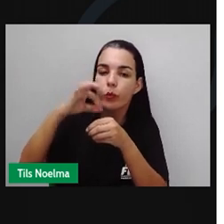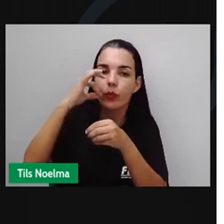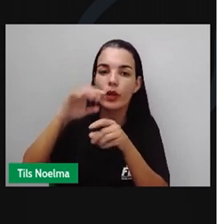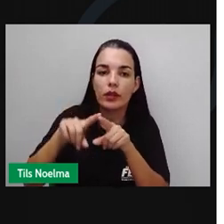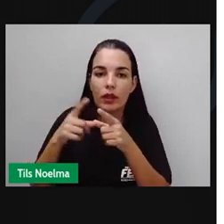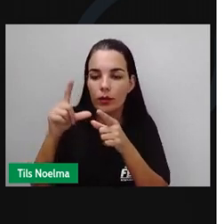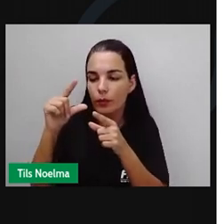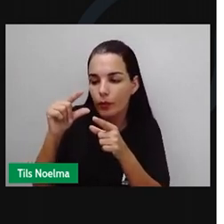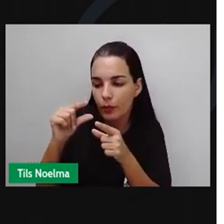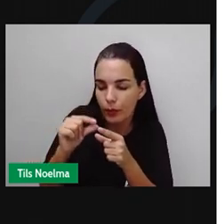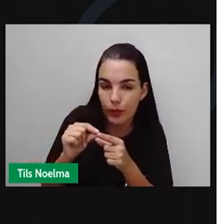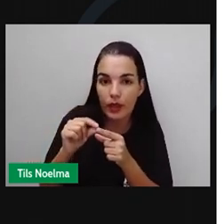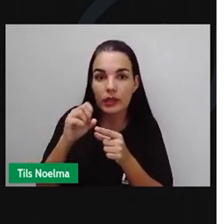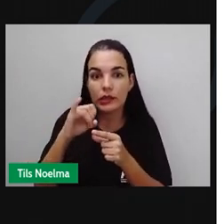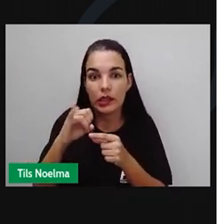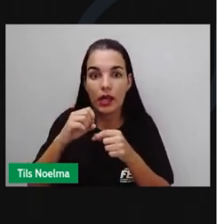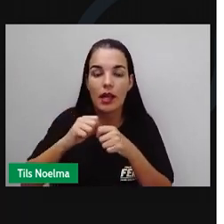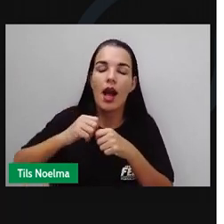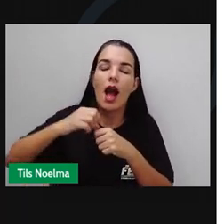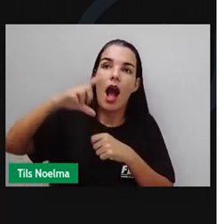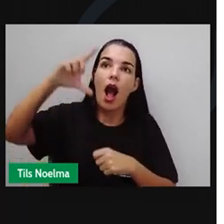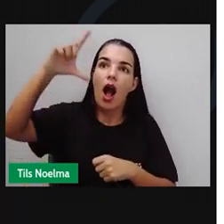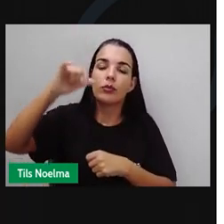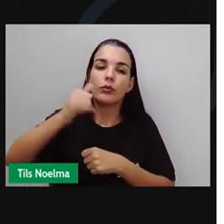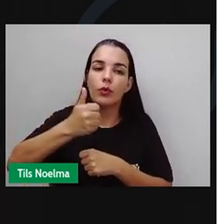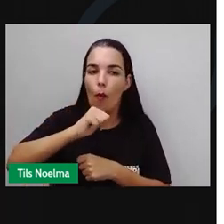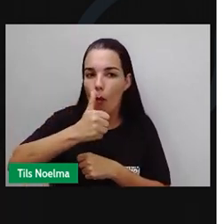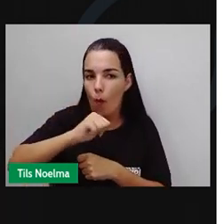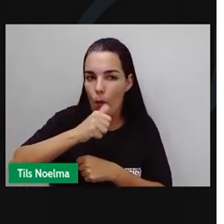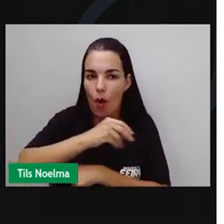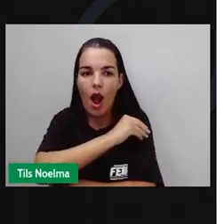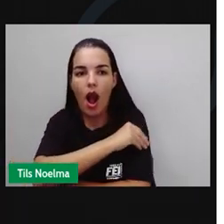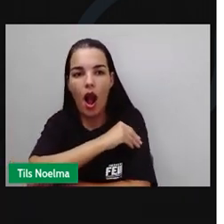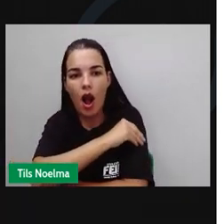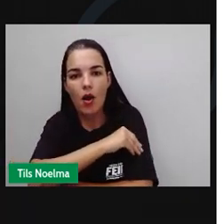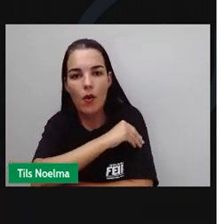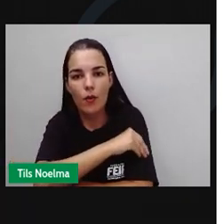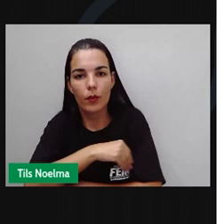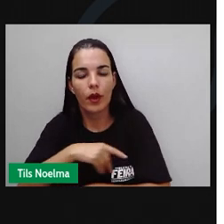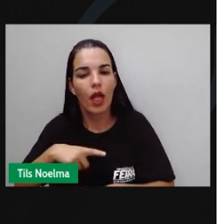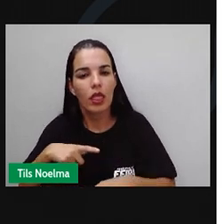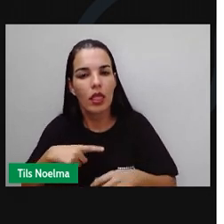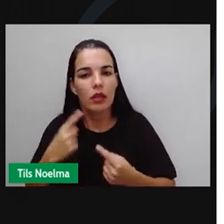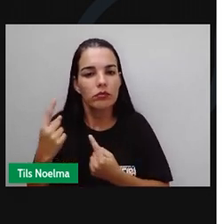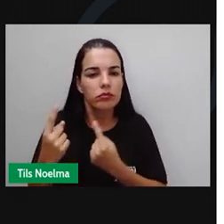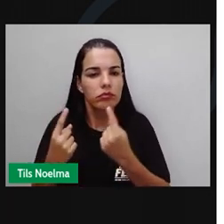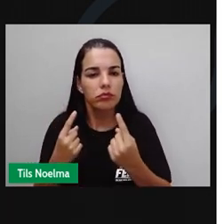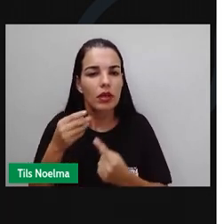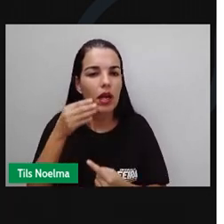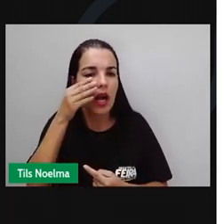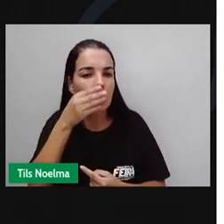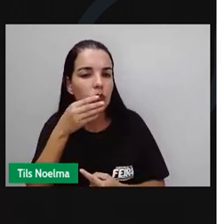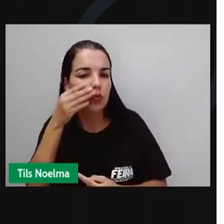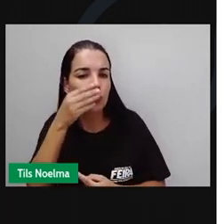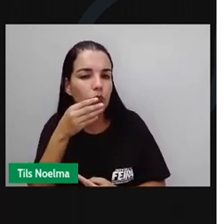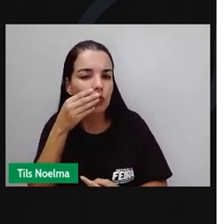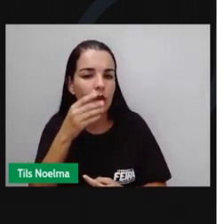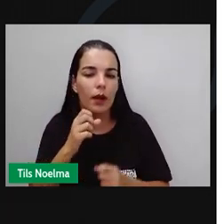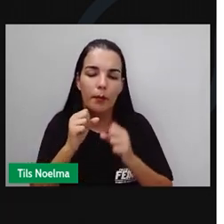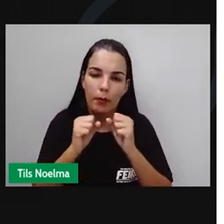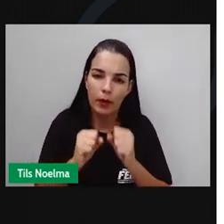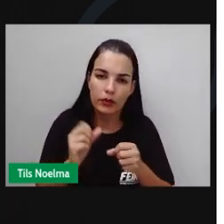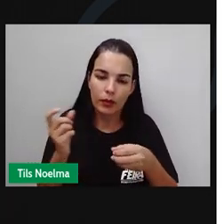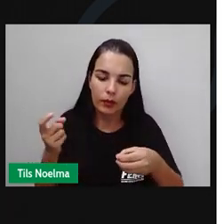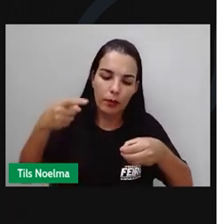diminui, o nível de álcool aumenta. Diferentes tipos de uvas começam com quantidades diferentes de açúcar e também pode-se adicionar